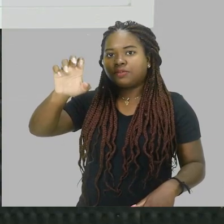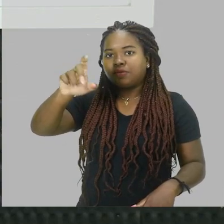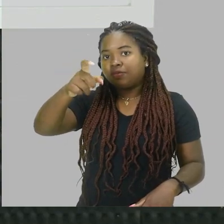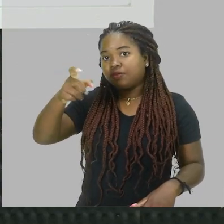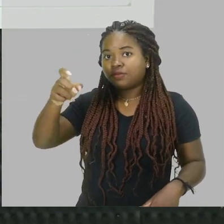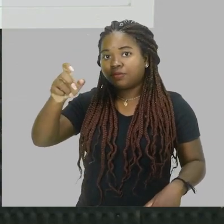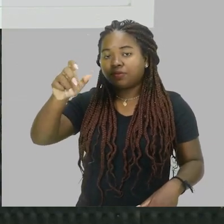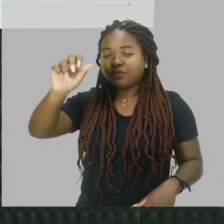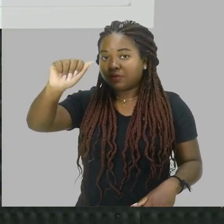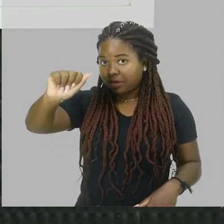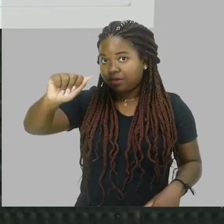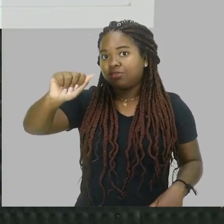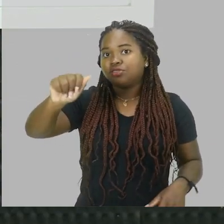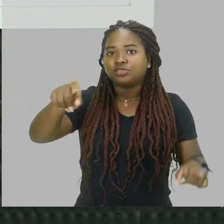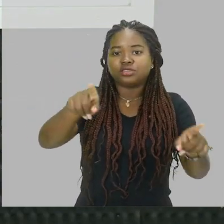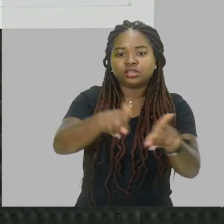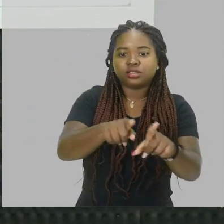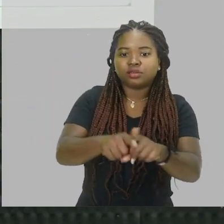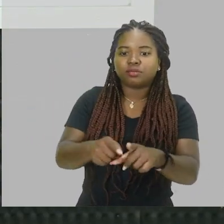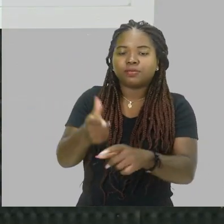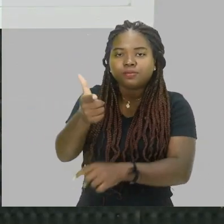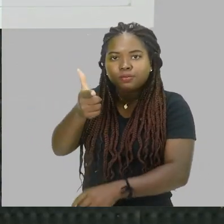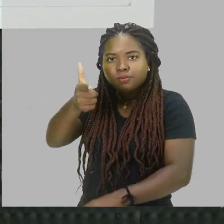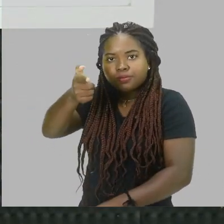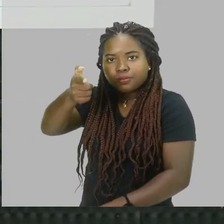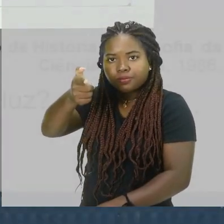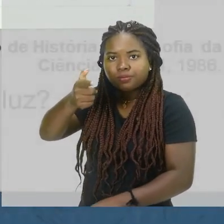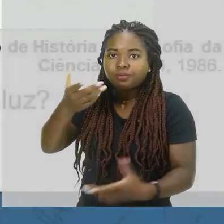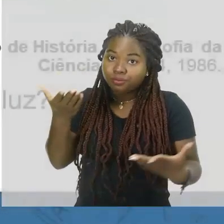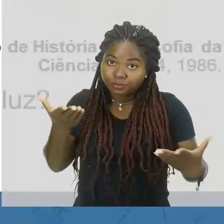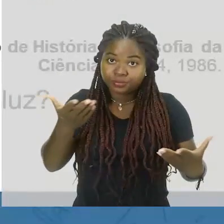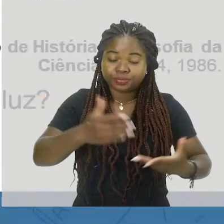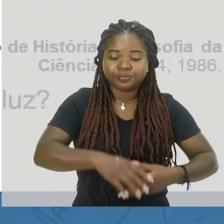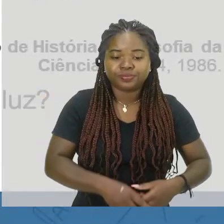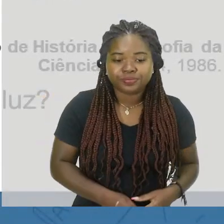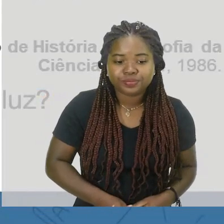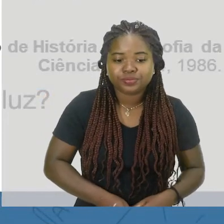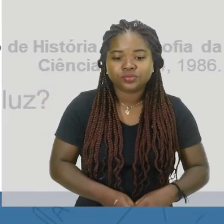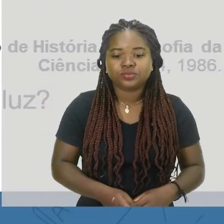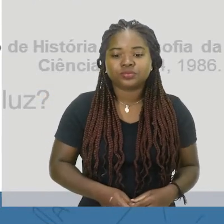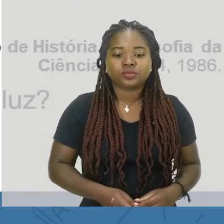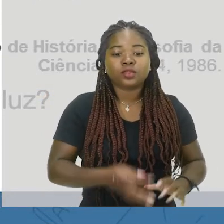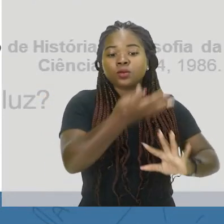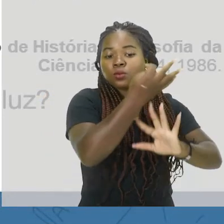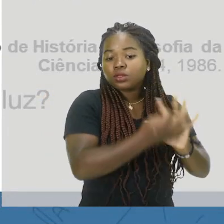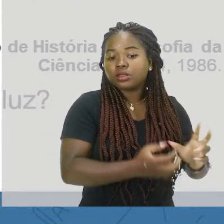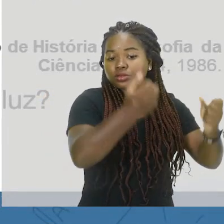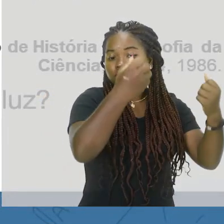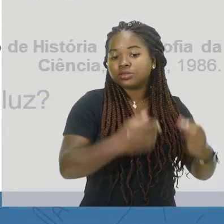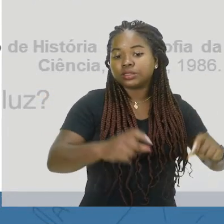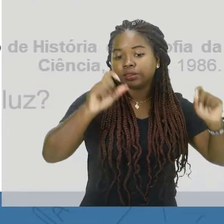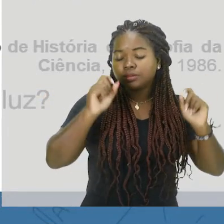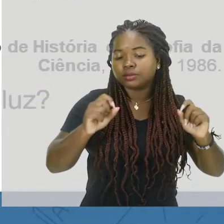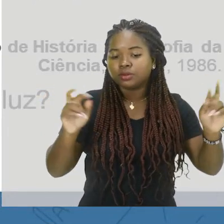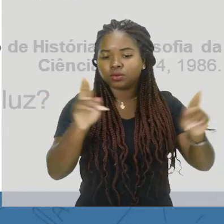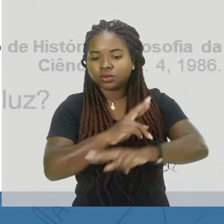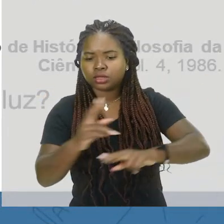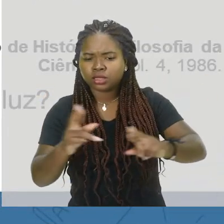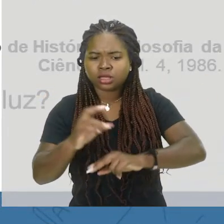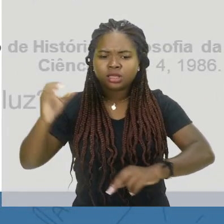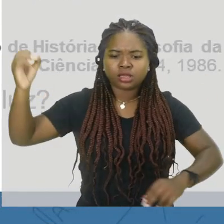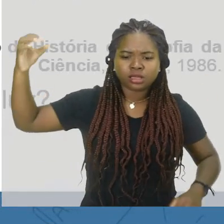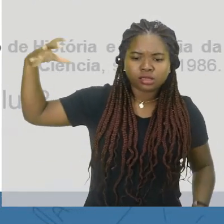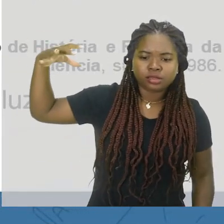acontece aí com a bala, né, como diz o texto. Tá ok? O texto contesta que a